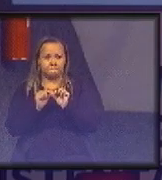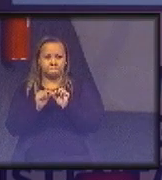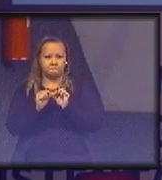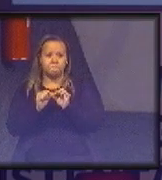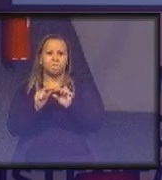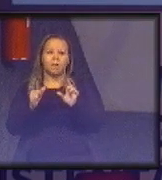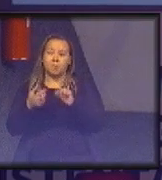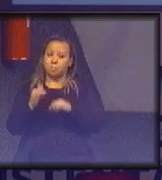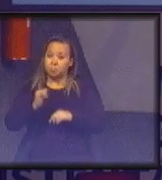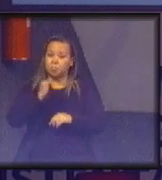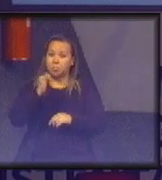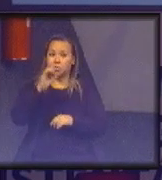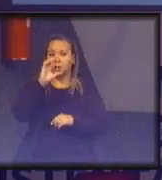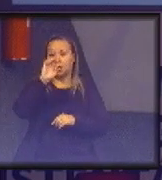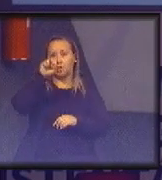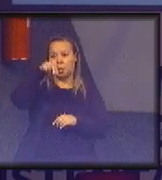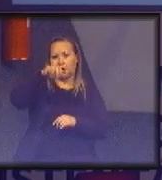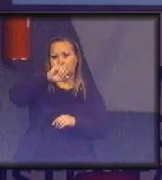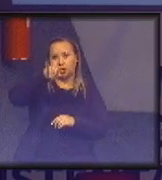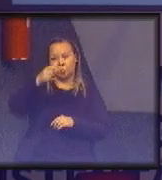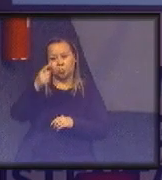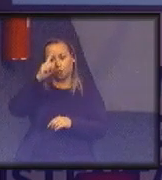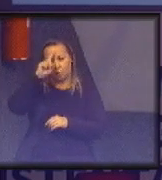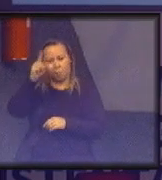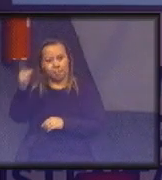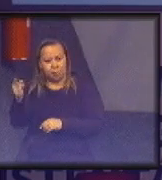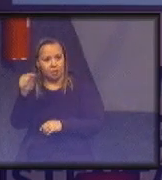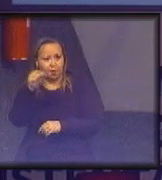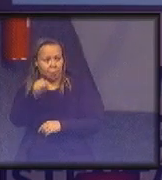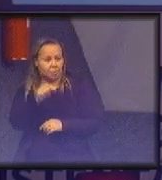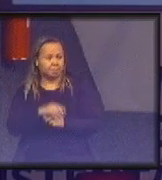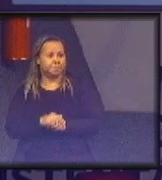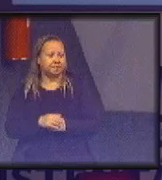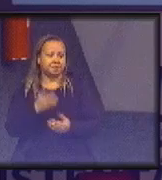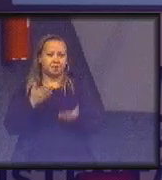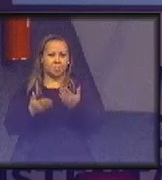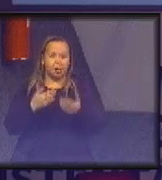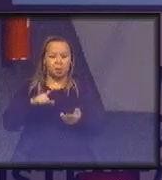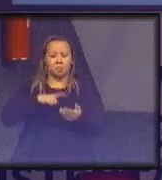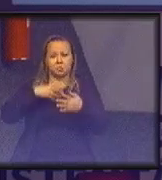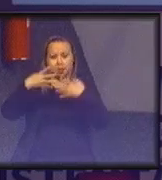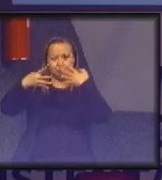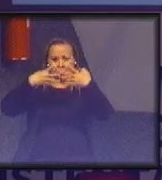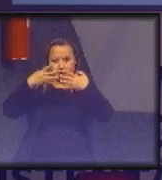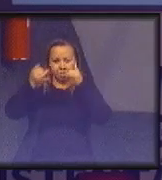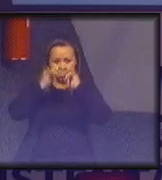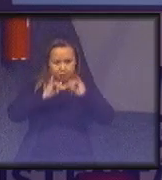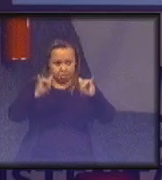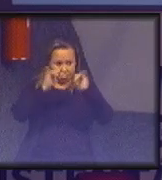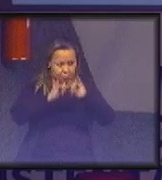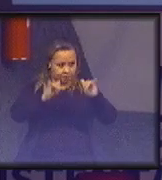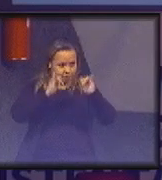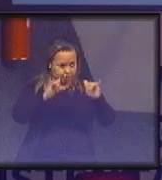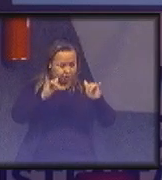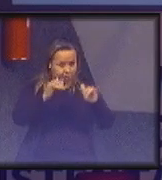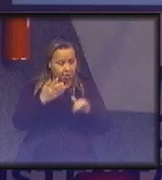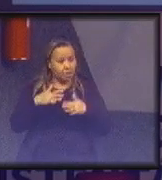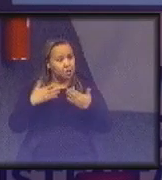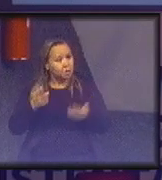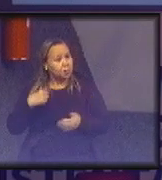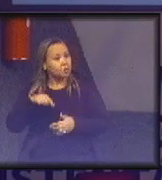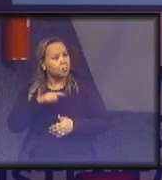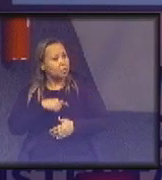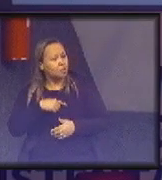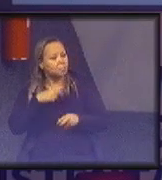dado para o CNJ para que se possa compor um balanço nacional. de transparência das informações. Então, gente considera as